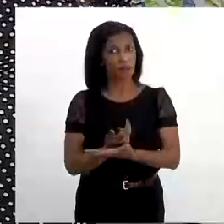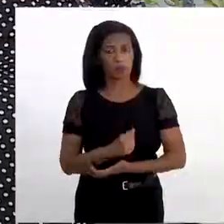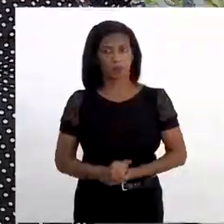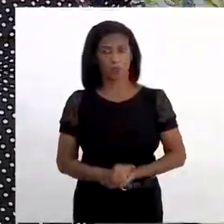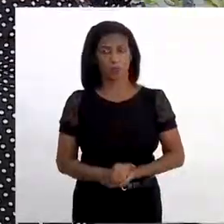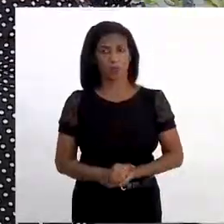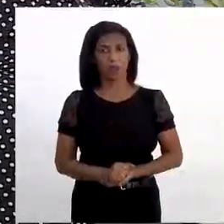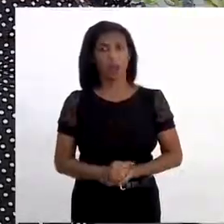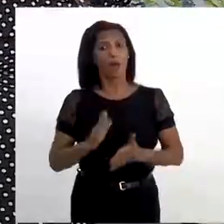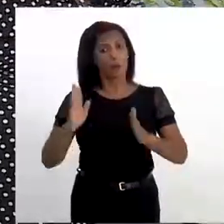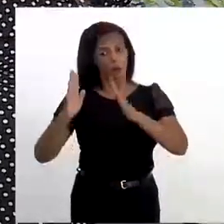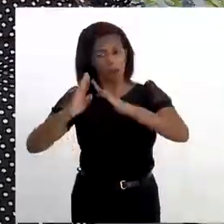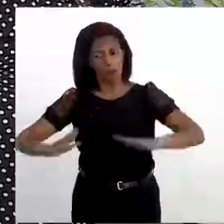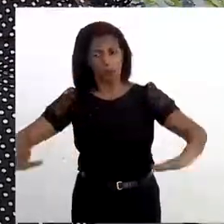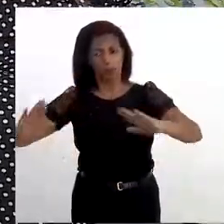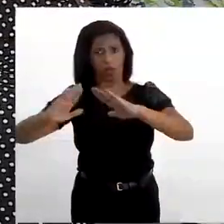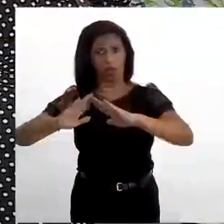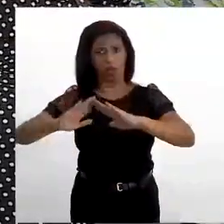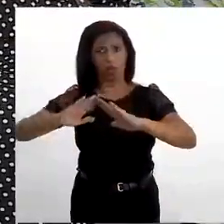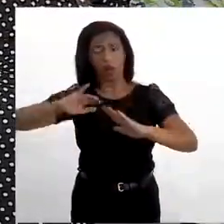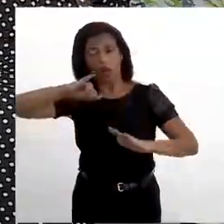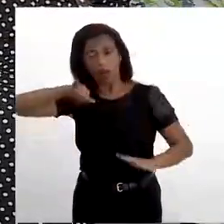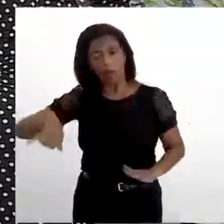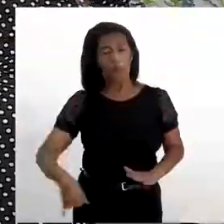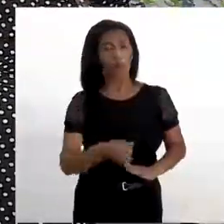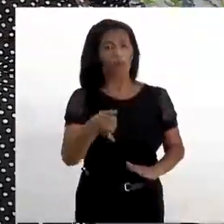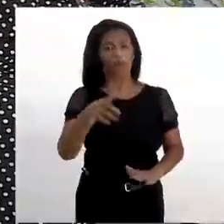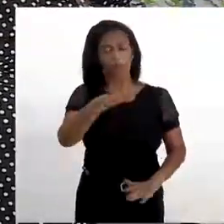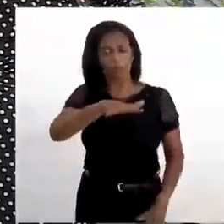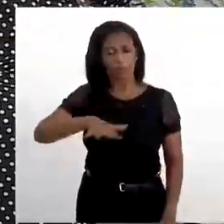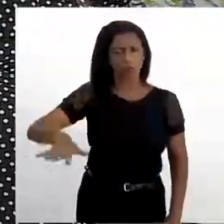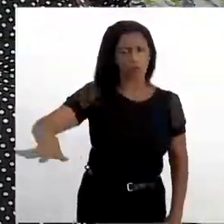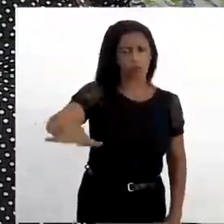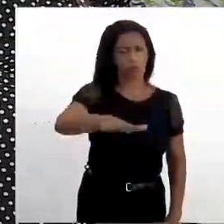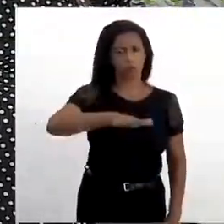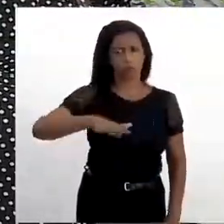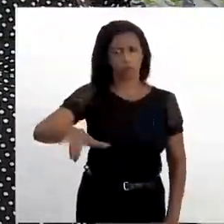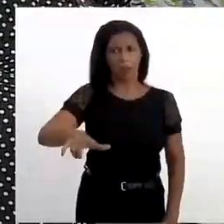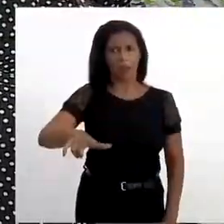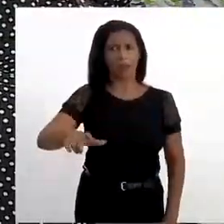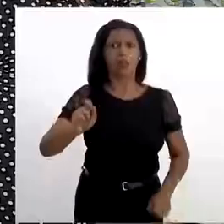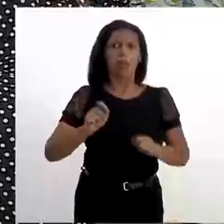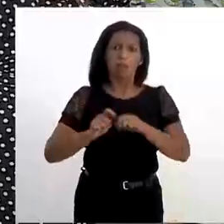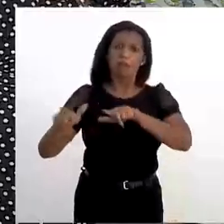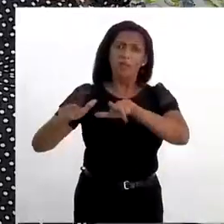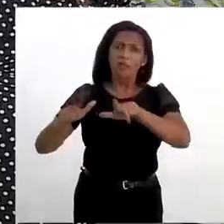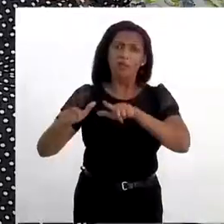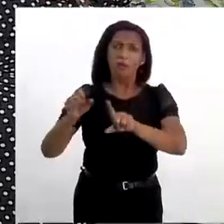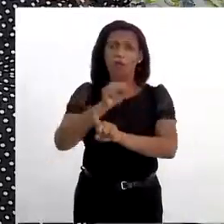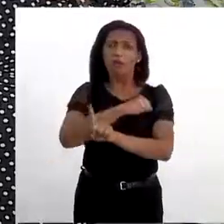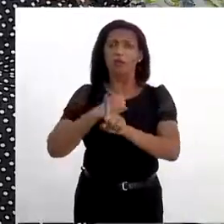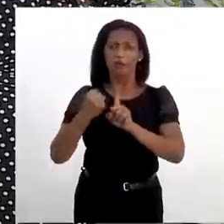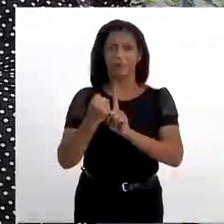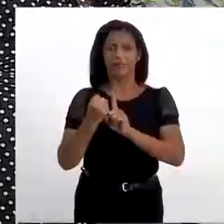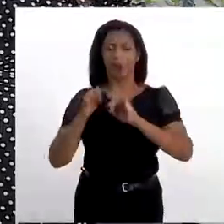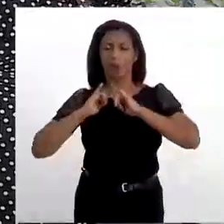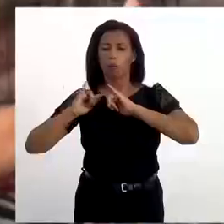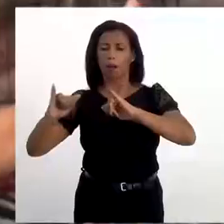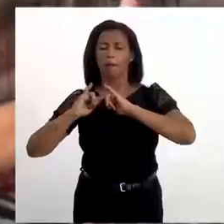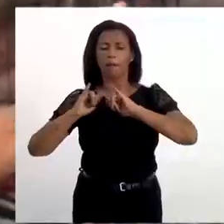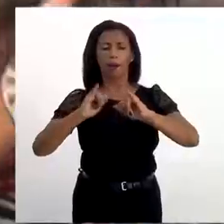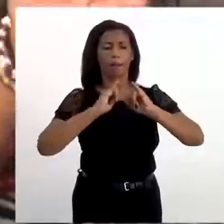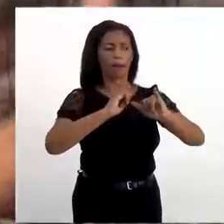entendeu? Mas os terrenos aproveitam o espaço que fica ocioso fora da atividade religiosa para fazer esse trabalho social,